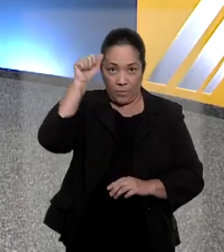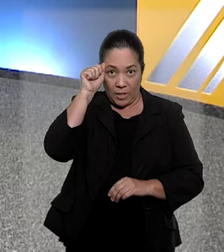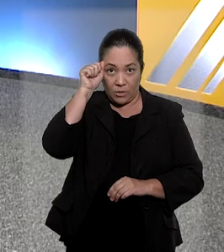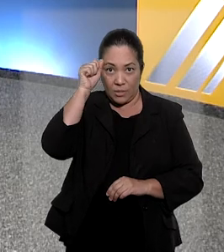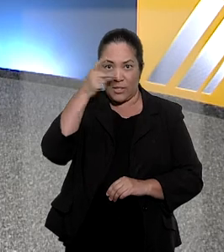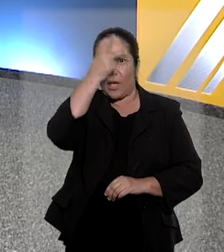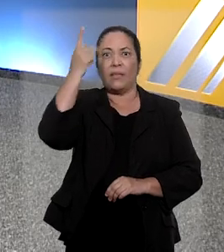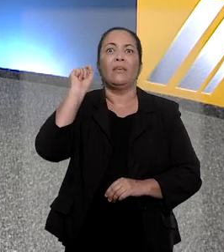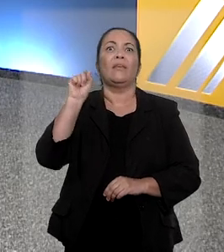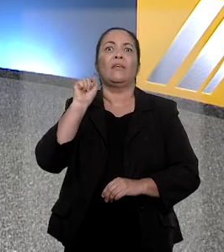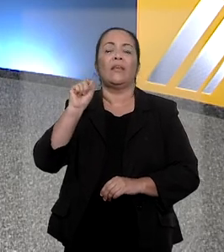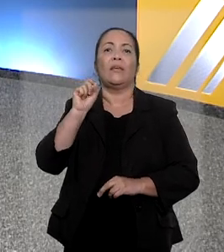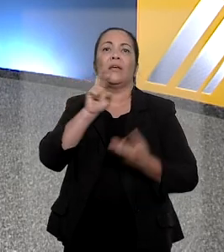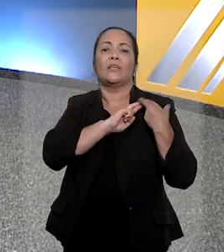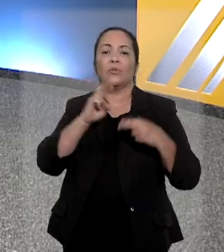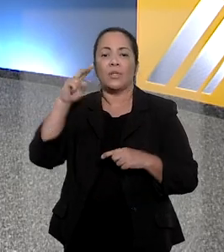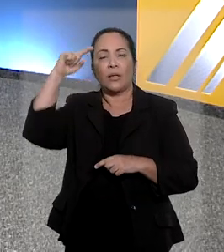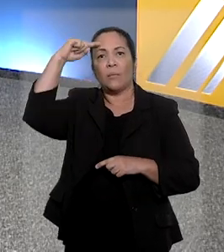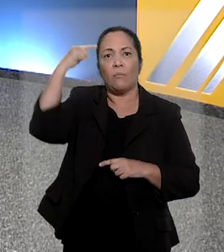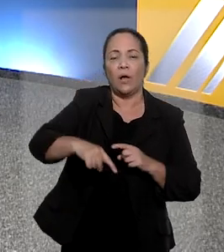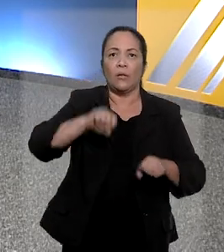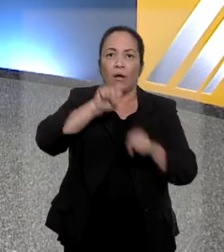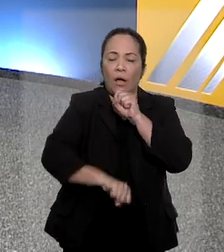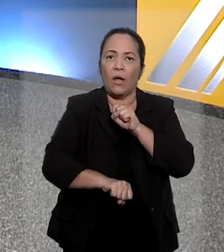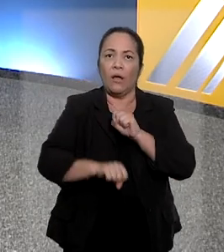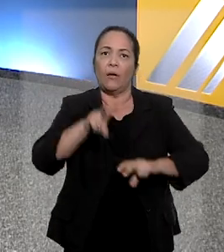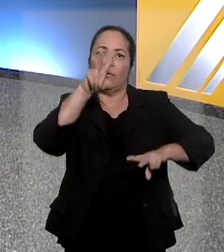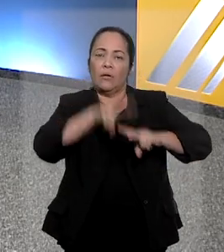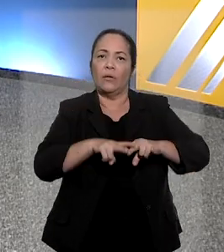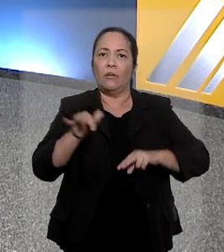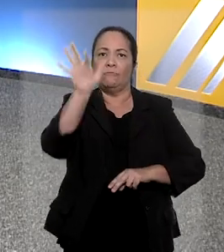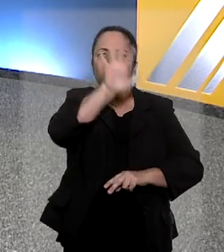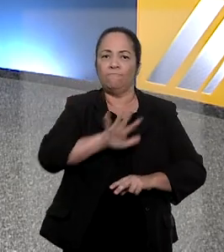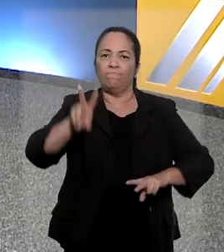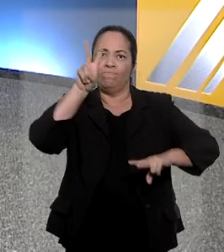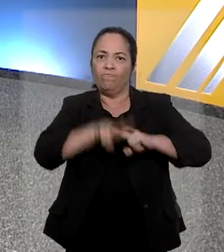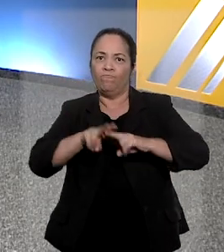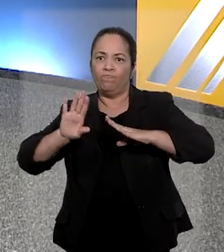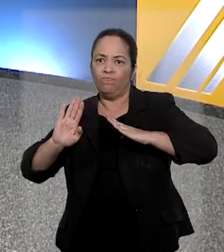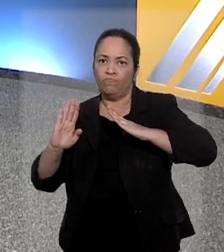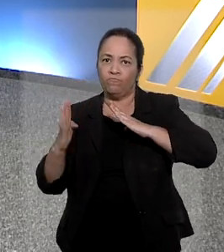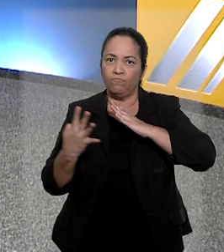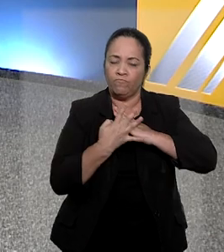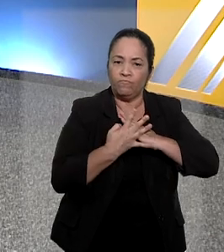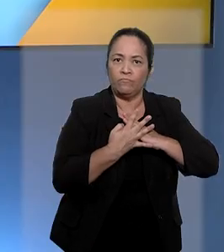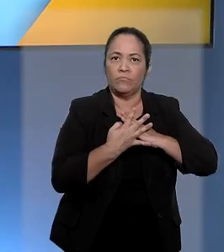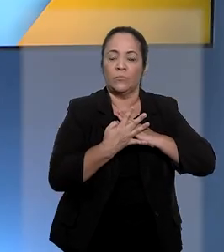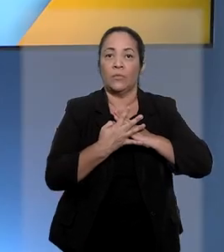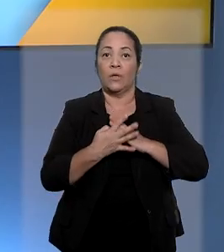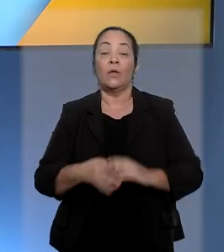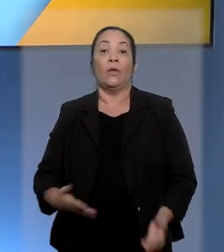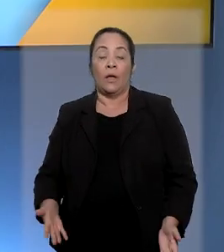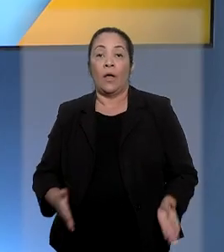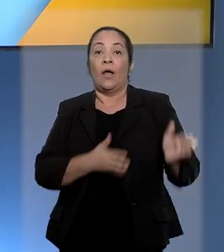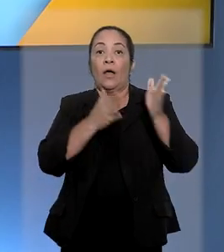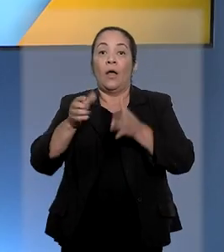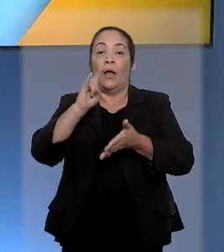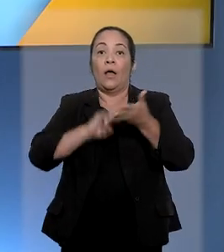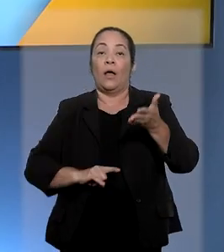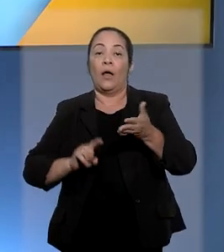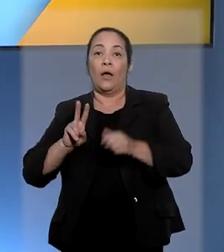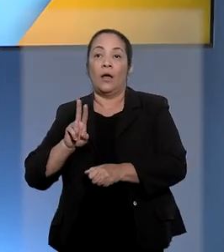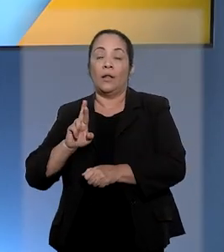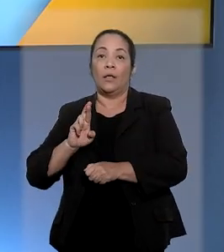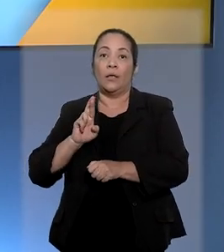supostos autores do crime vão continuar detidos em presídios federais de segurança máxima. A liminar que pediu o